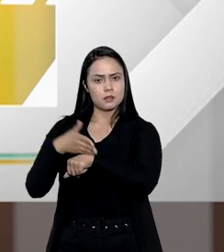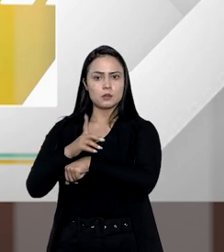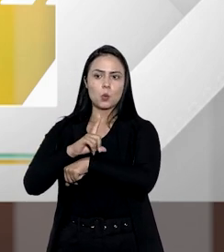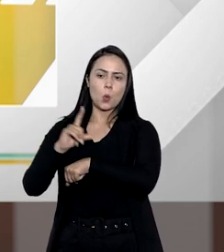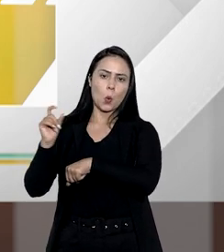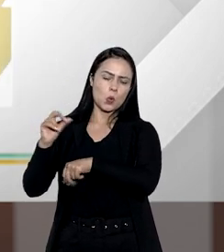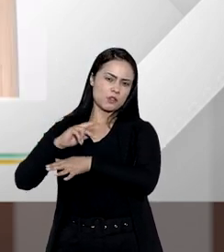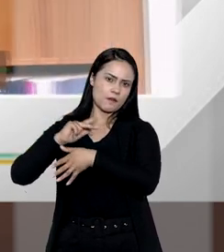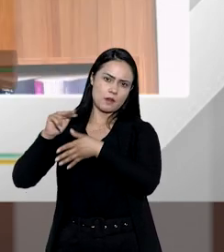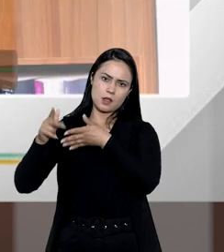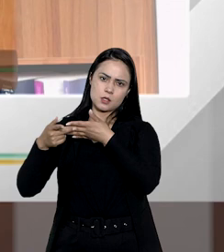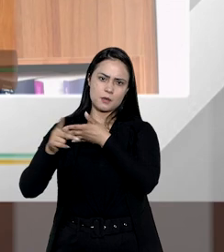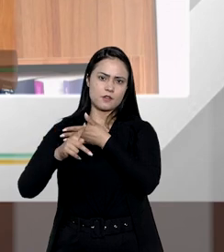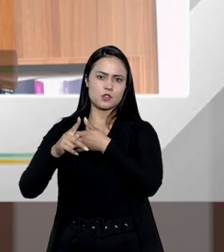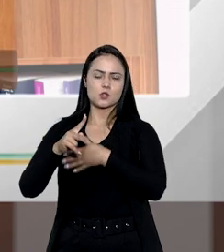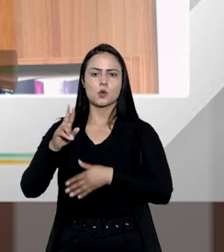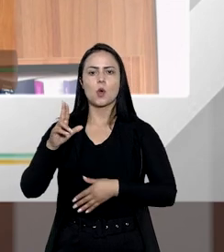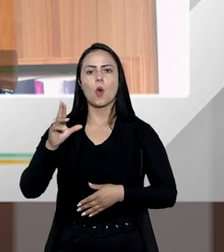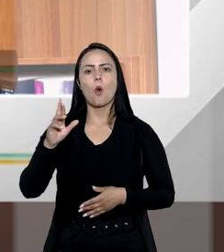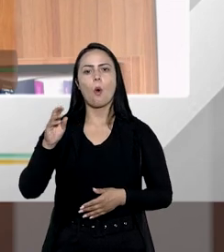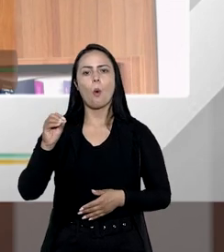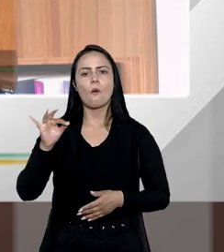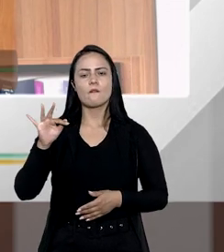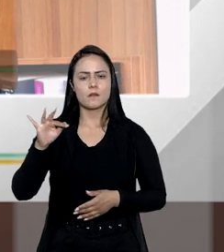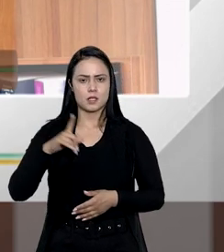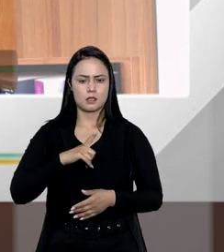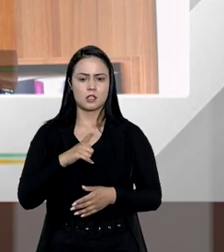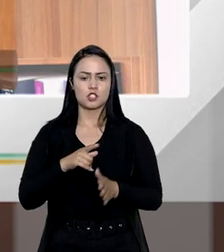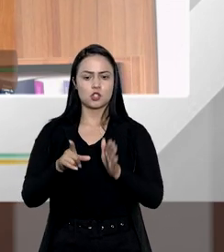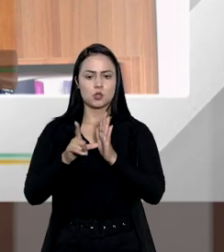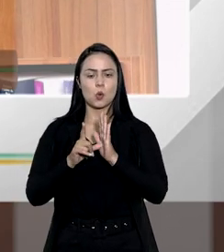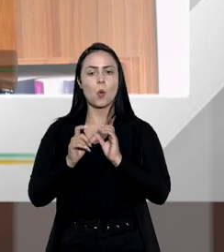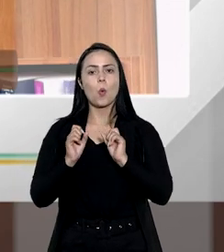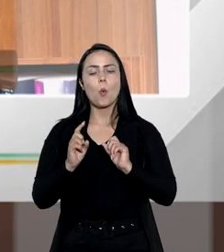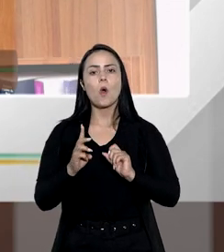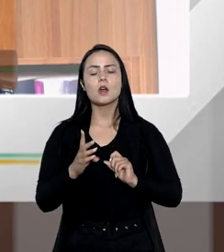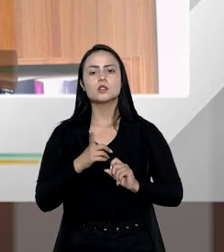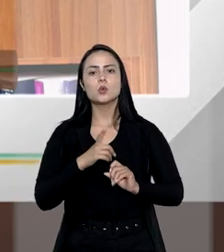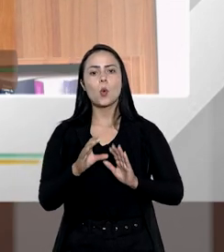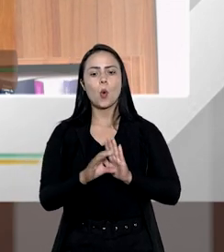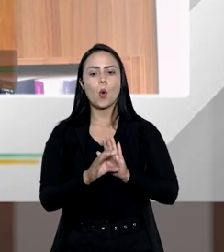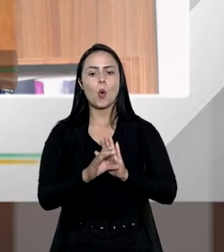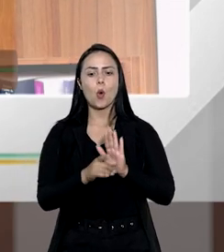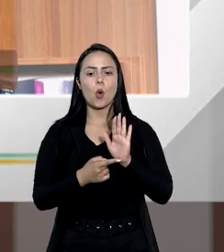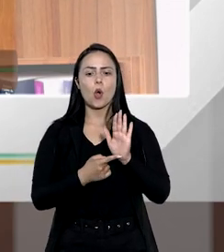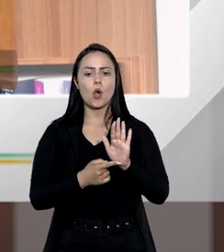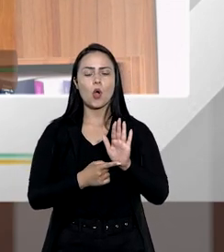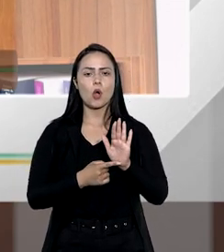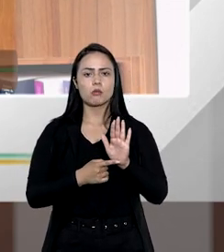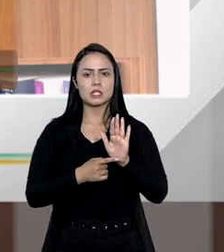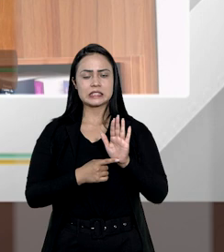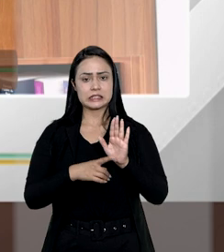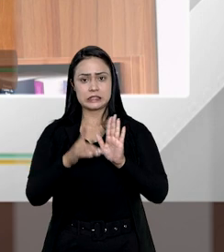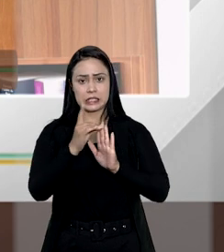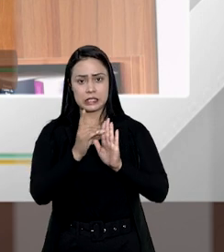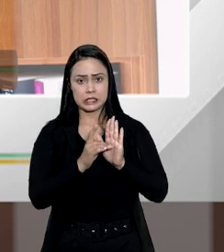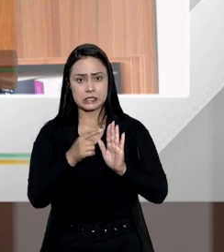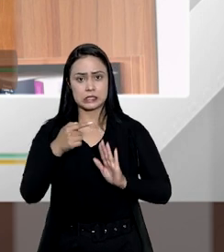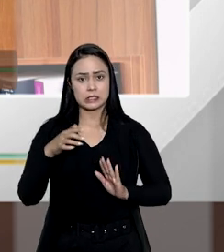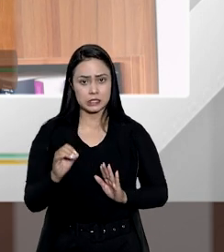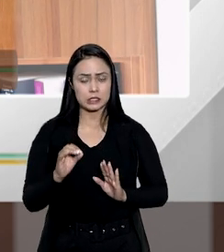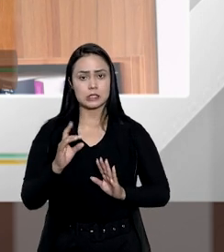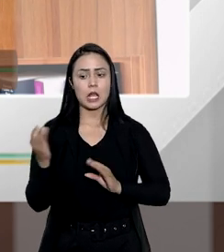entre outros tantos, que o professor Rolf muito bem adiantou, que o quanto um código que foi redigido na década de 70,